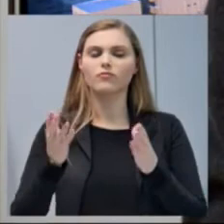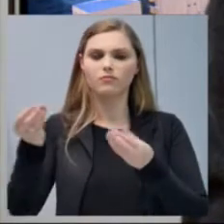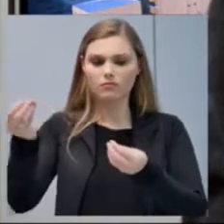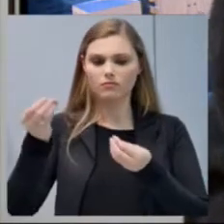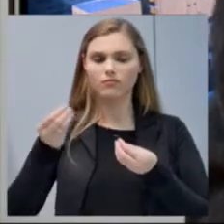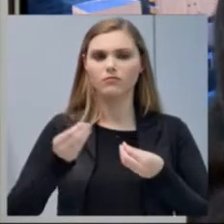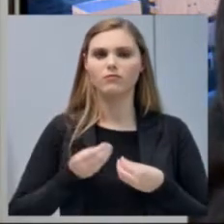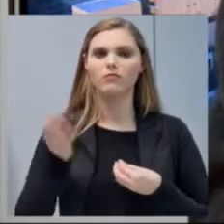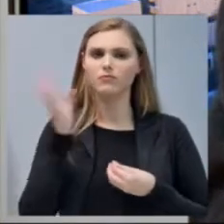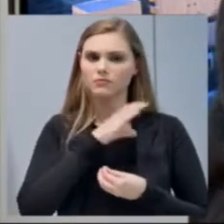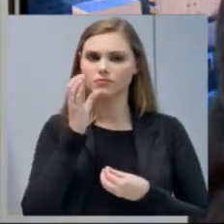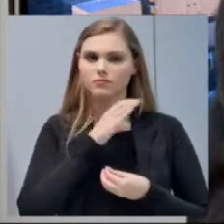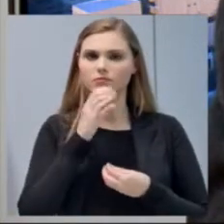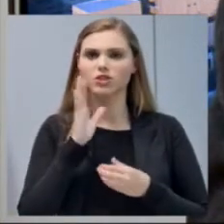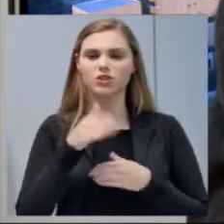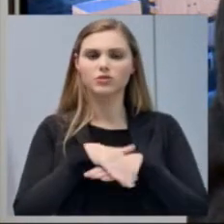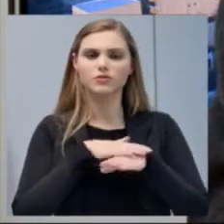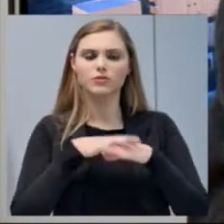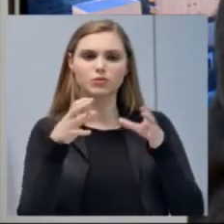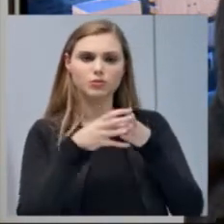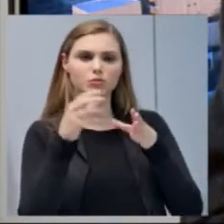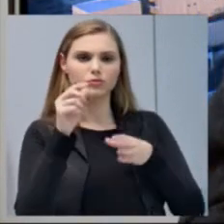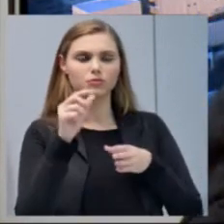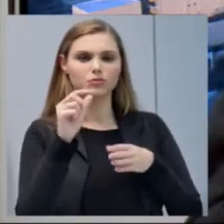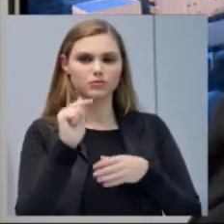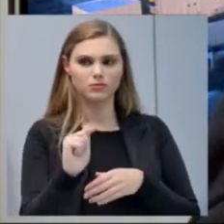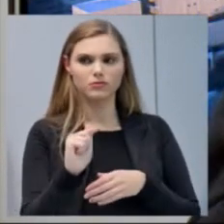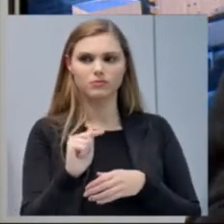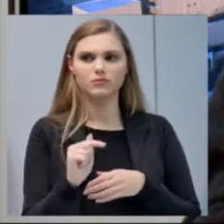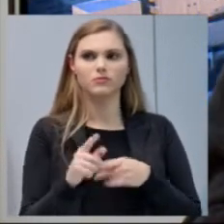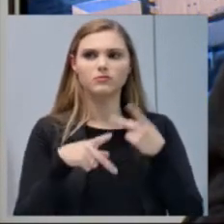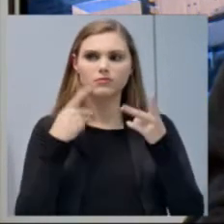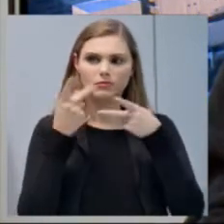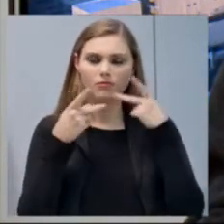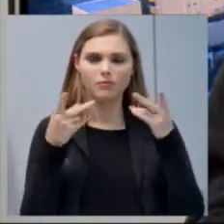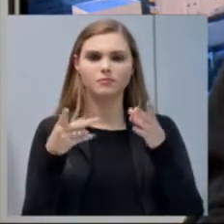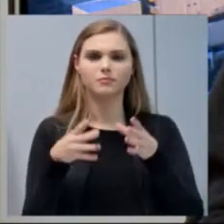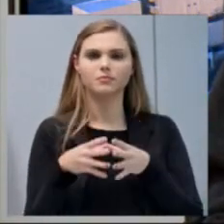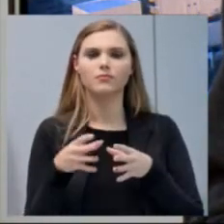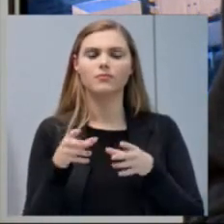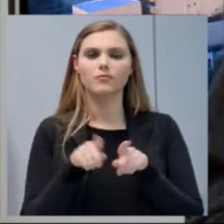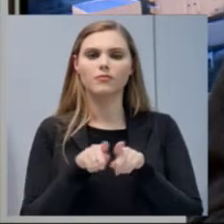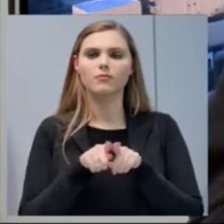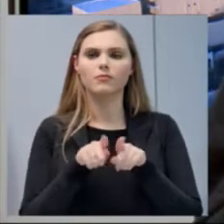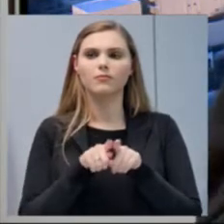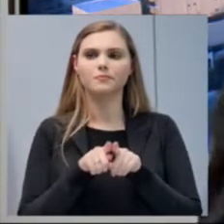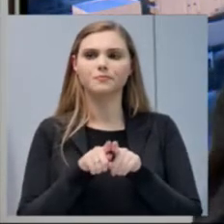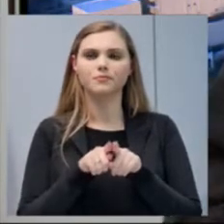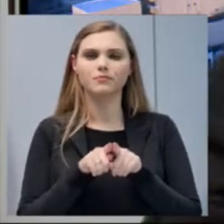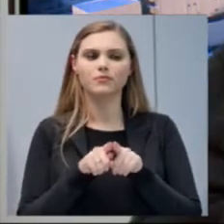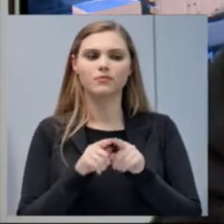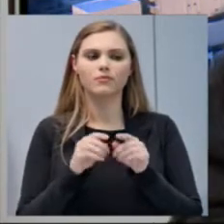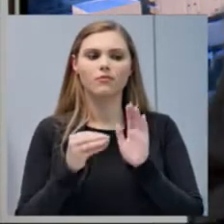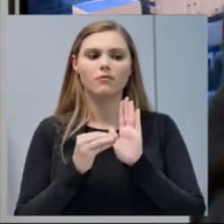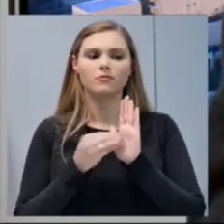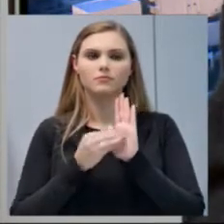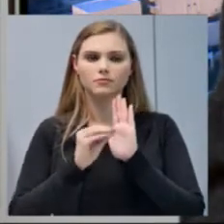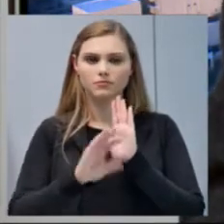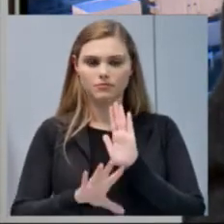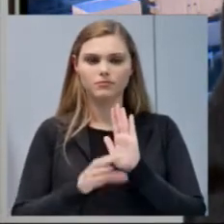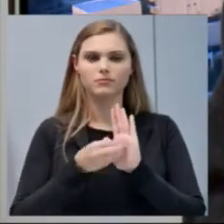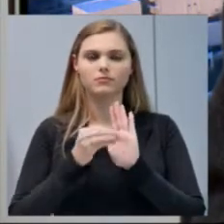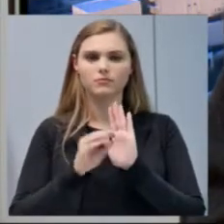que nós já vimos conversar com ele lá no Clube 7, a indicação, a emenda do deputado do Valdir Culato, no valor de 500 mil reais,